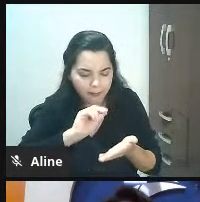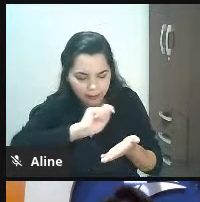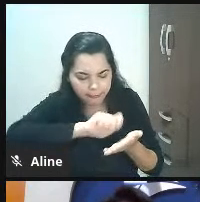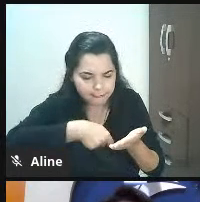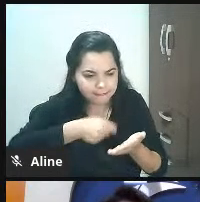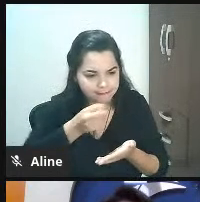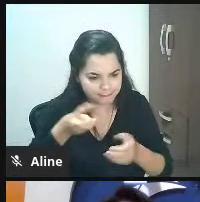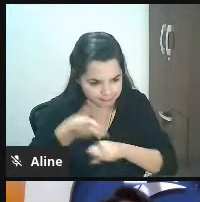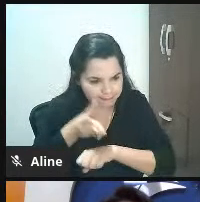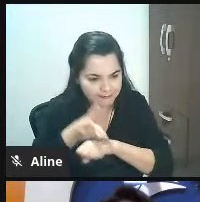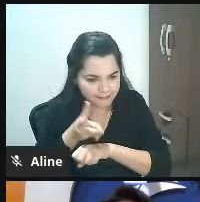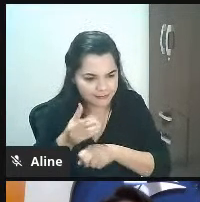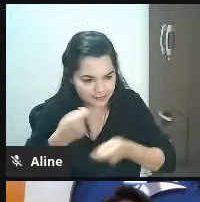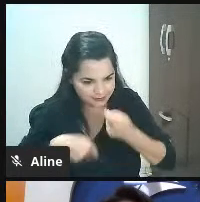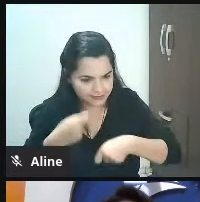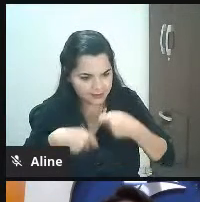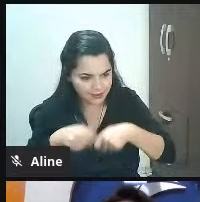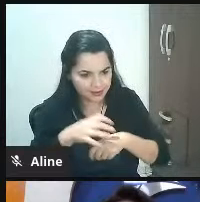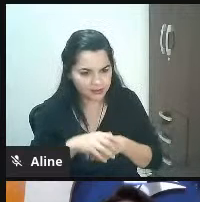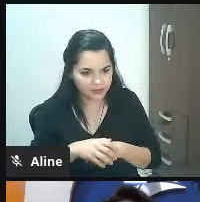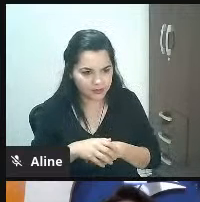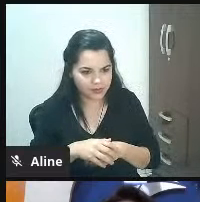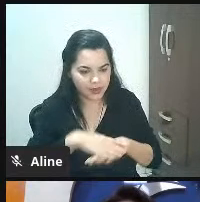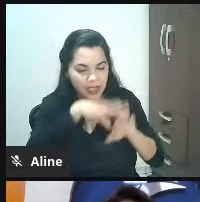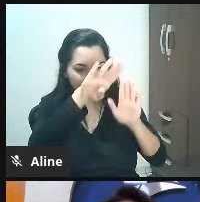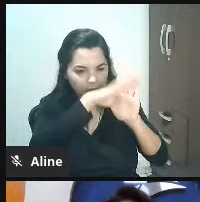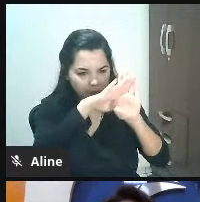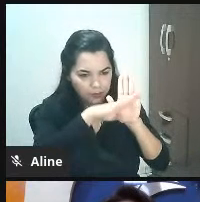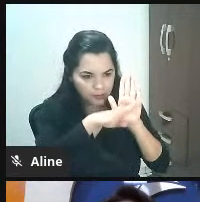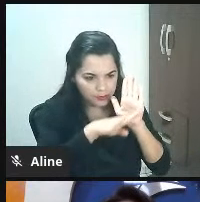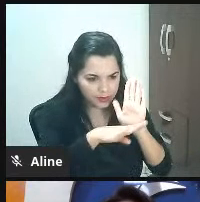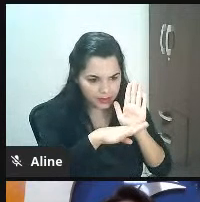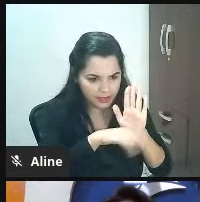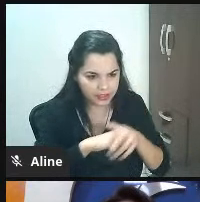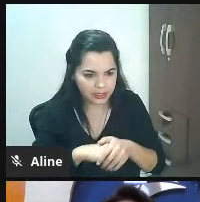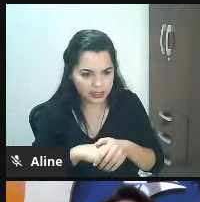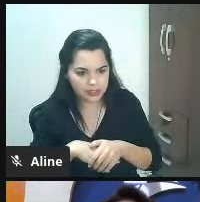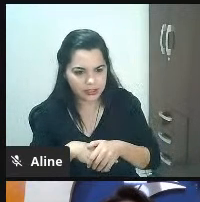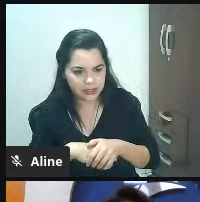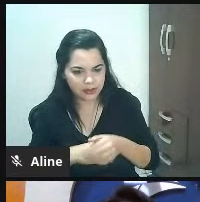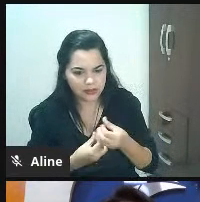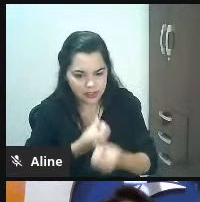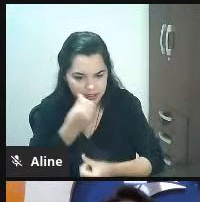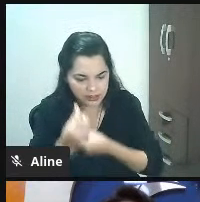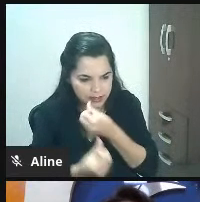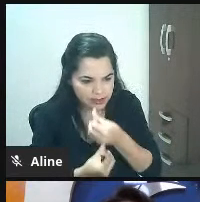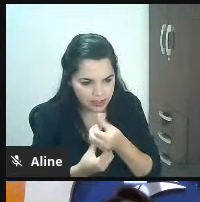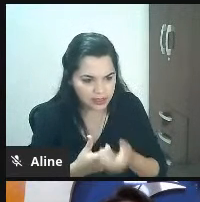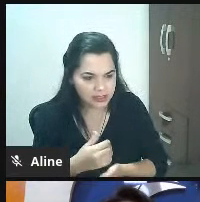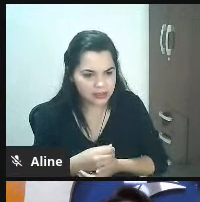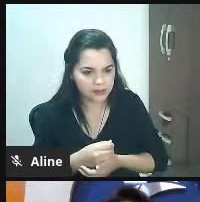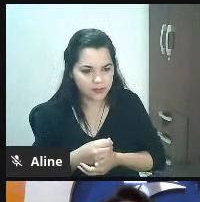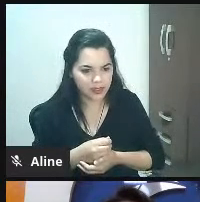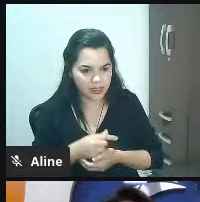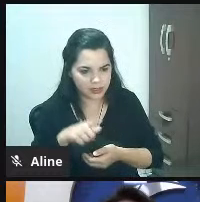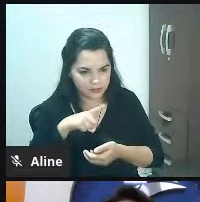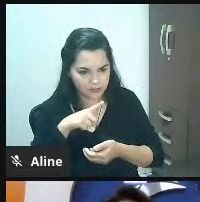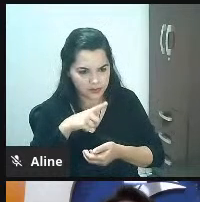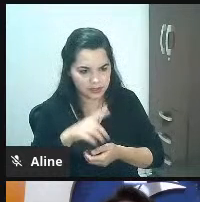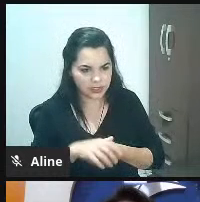quando eu crio ali uma lista de transmissão por exemplo imagine você fazendo seis meses quem entrou na tua loja comprando ou não você tem ali